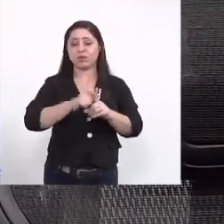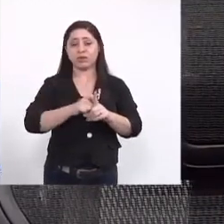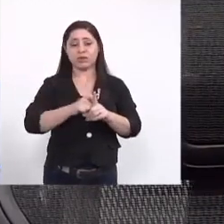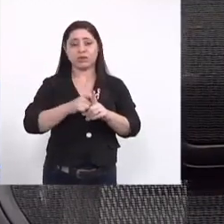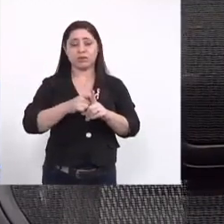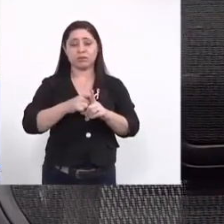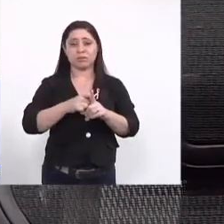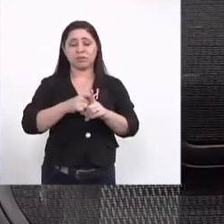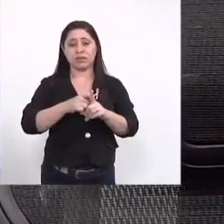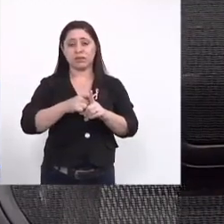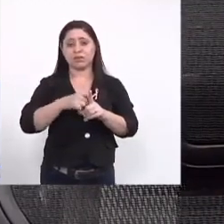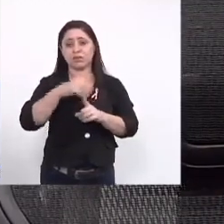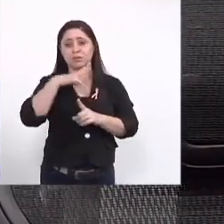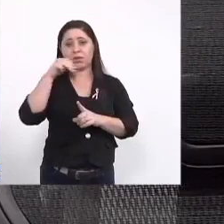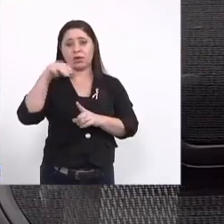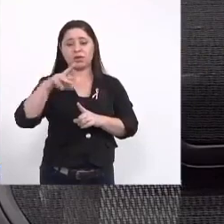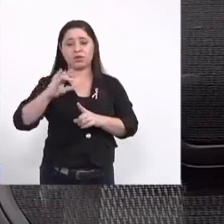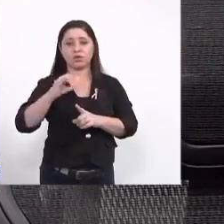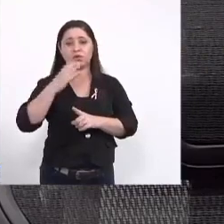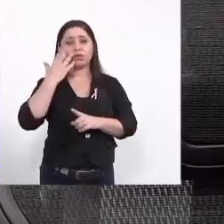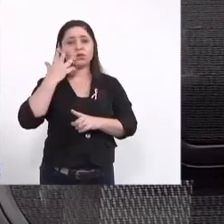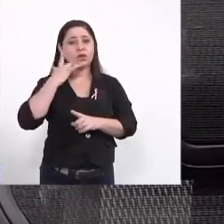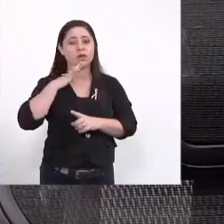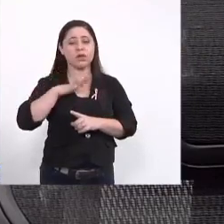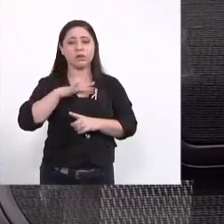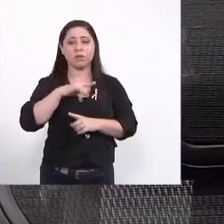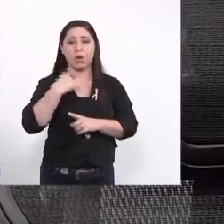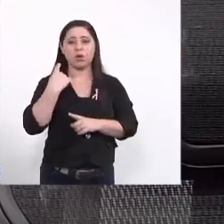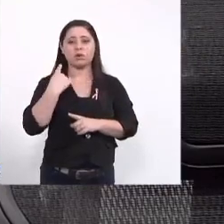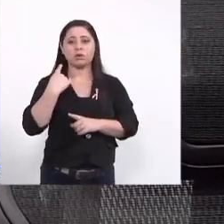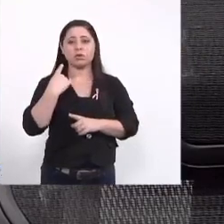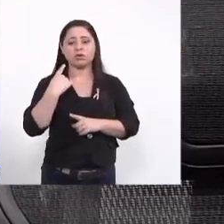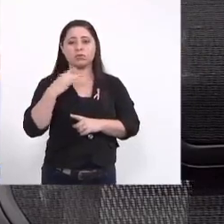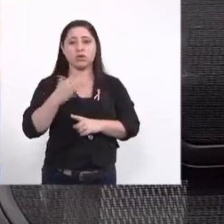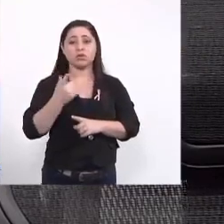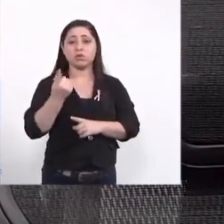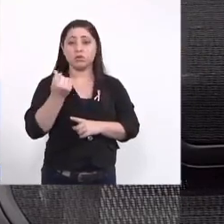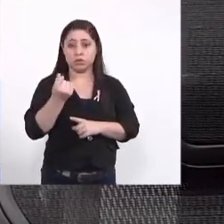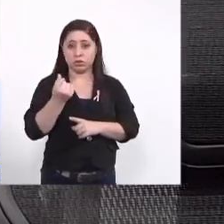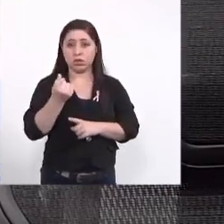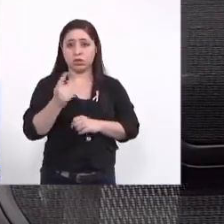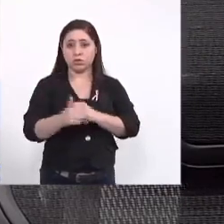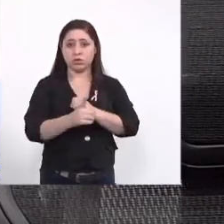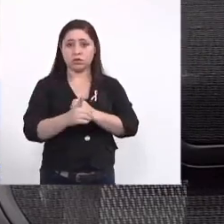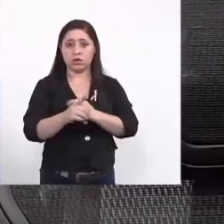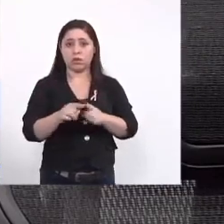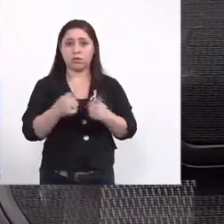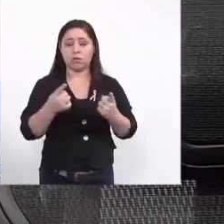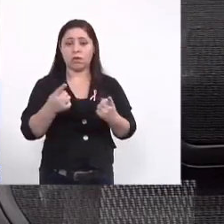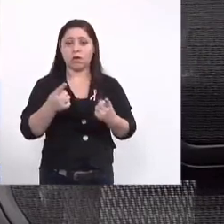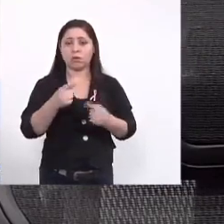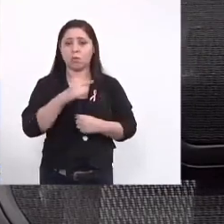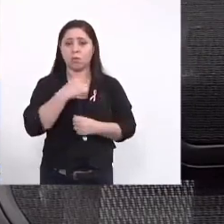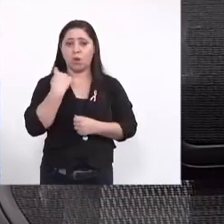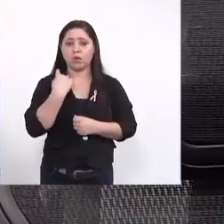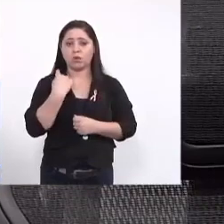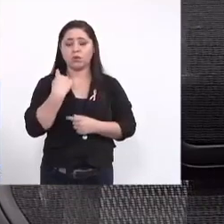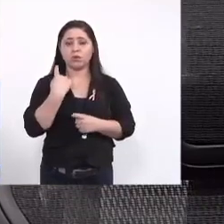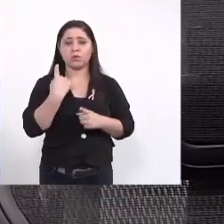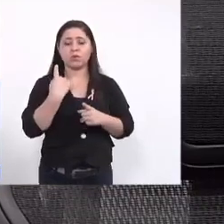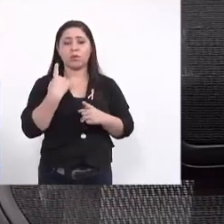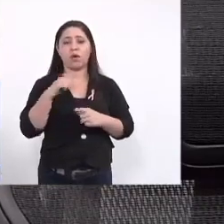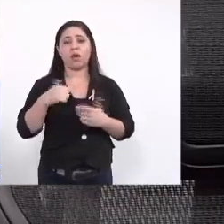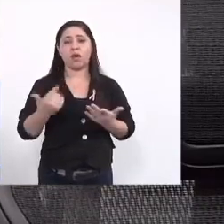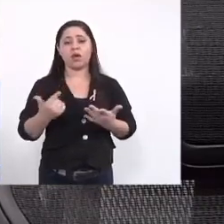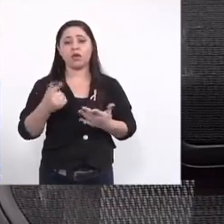isso com uma criança com condições financeiras de ser tratada mas infelizmente vê a óbito elas